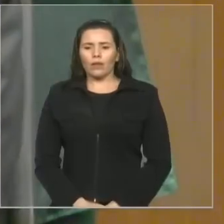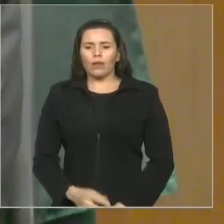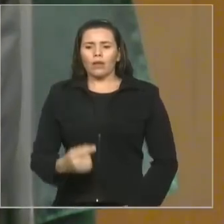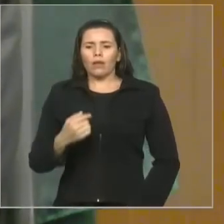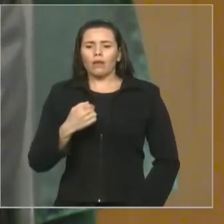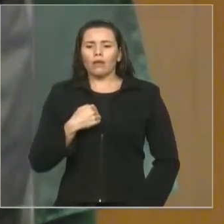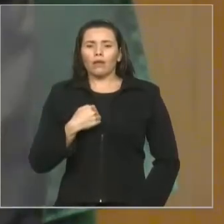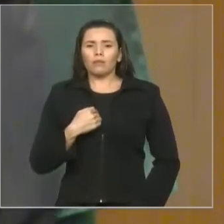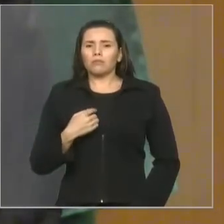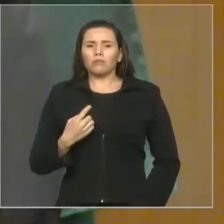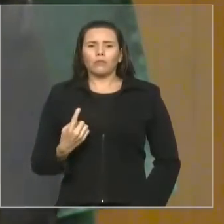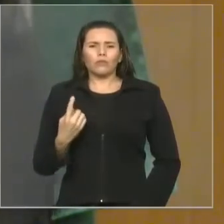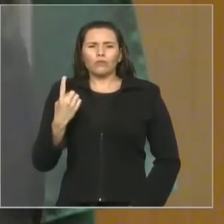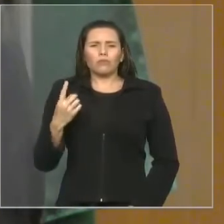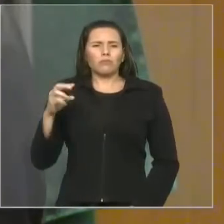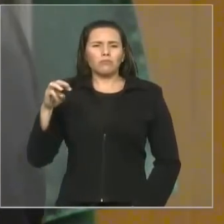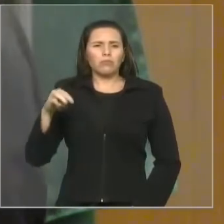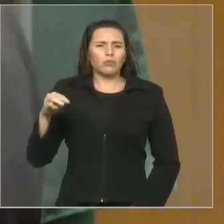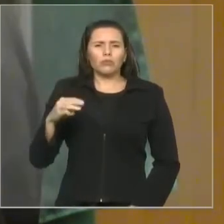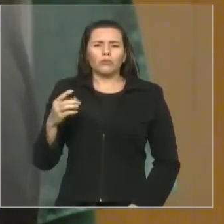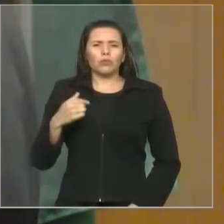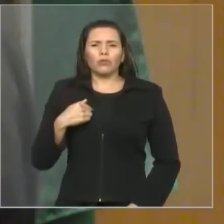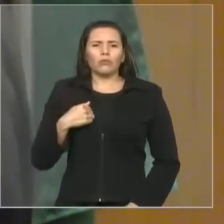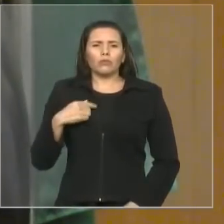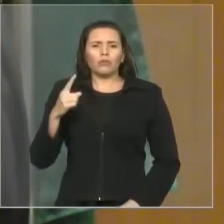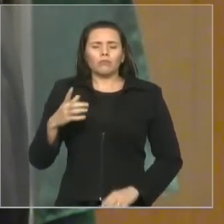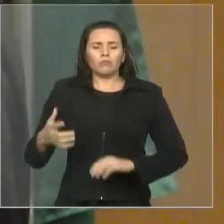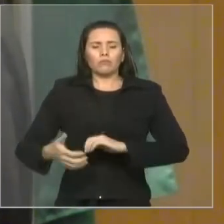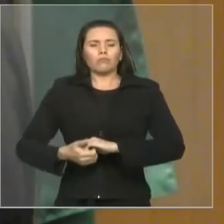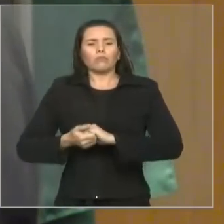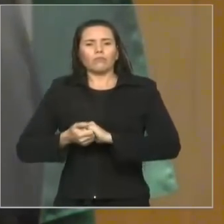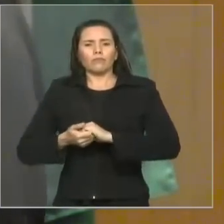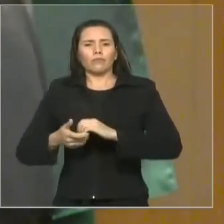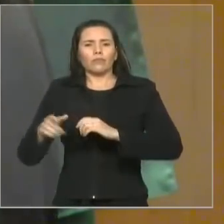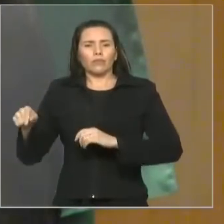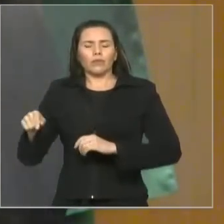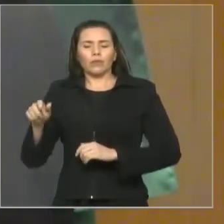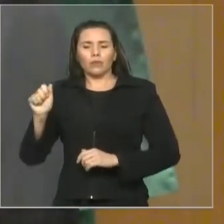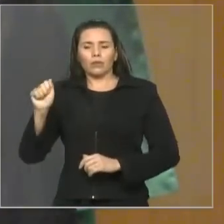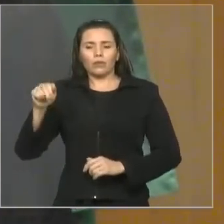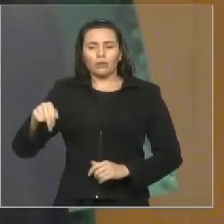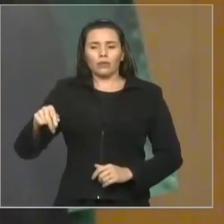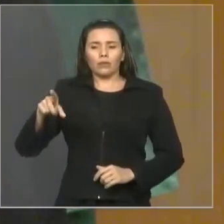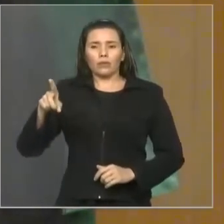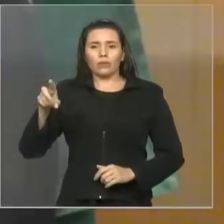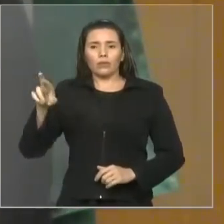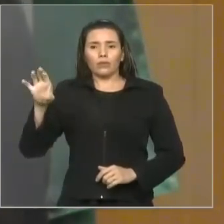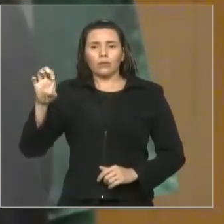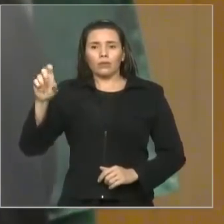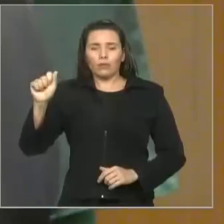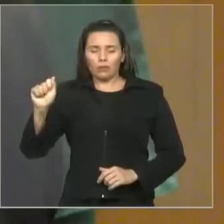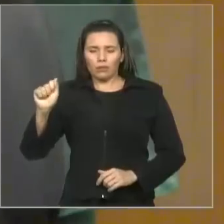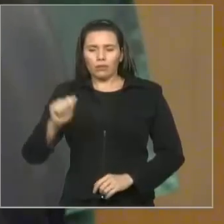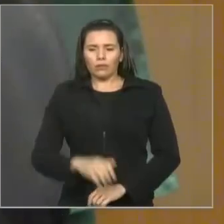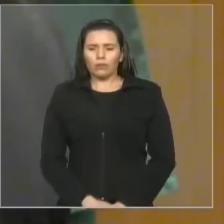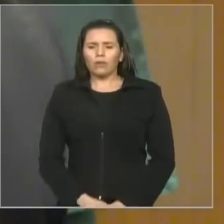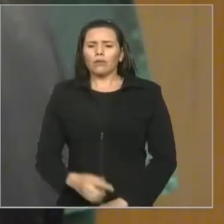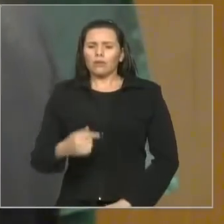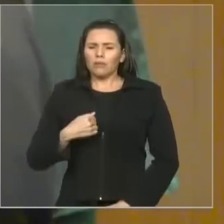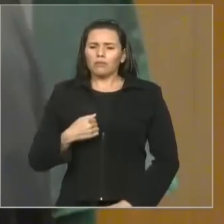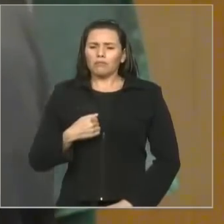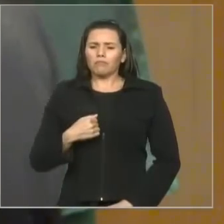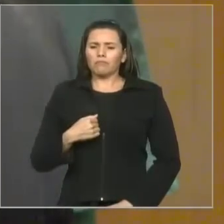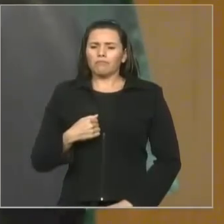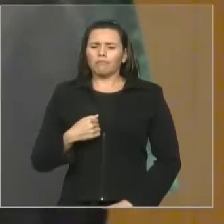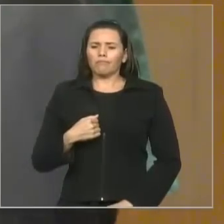Deixei por último, porque queria dizer a todos vocês que Andréa é um exemplo de dignidade, um exemplo de